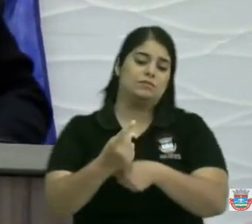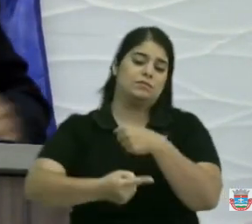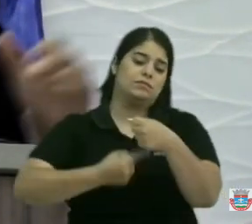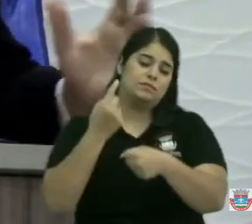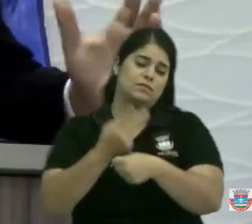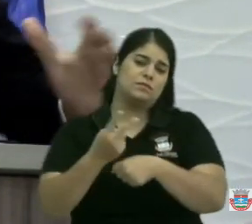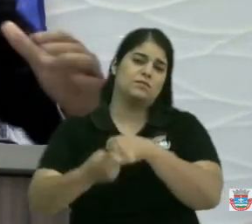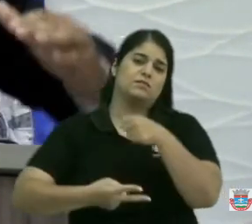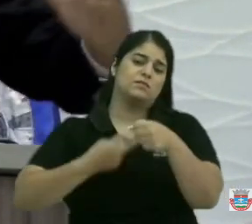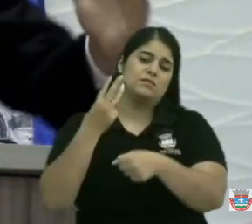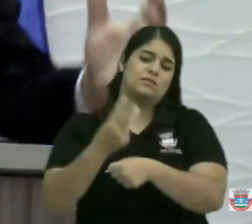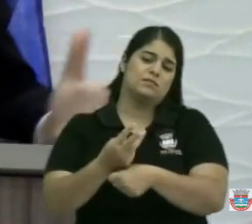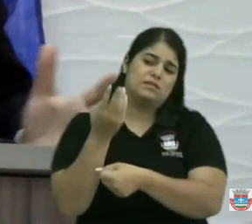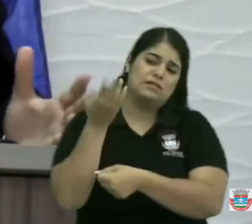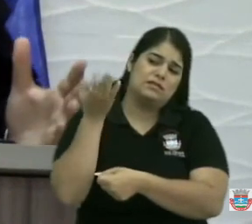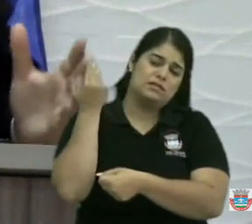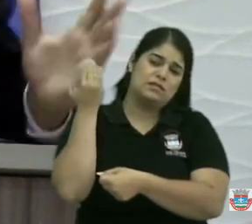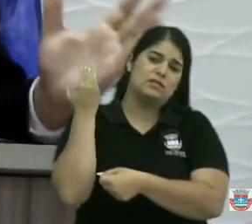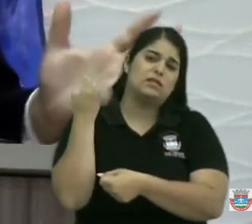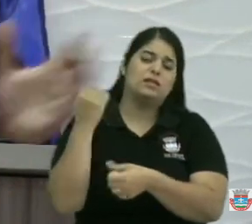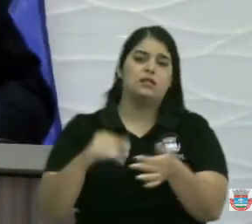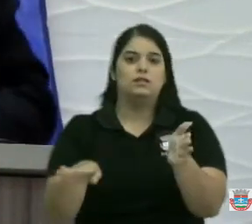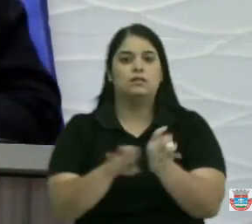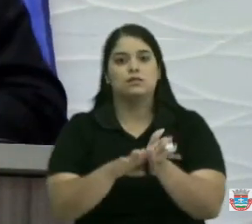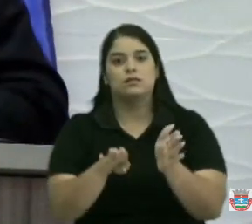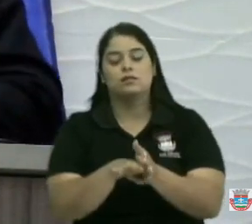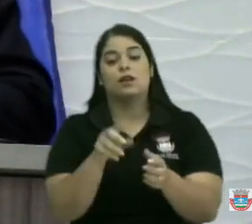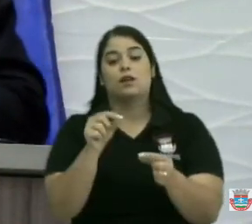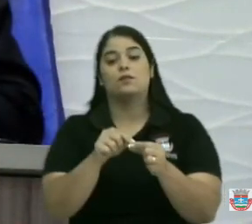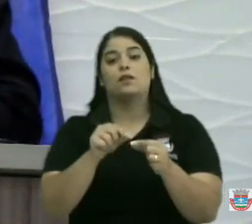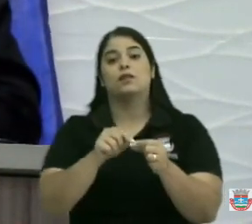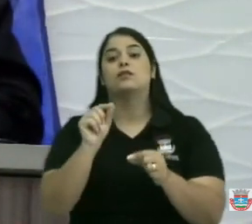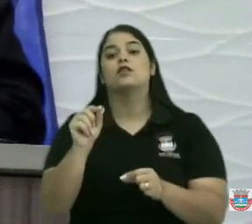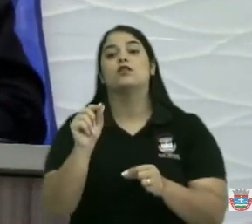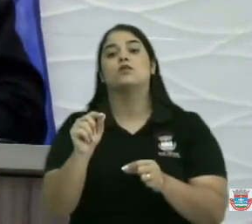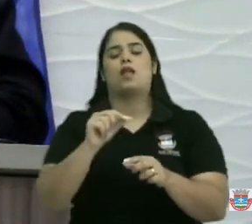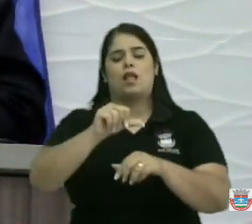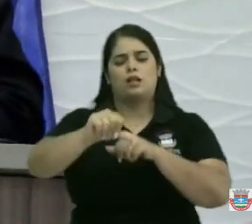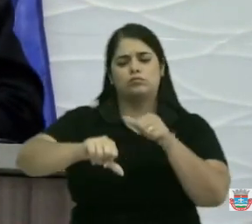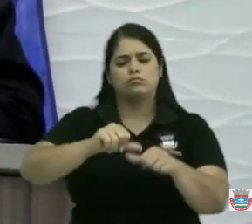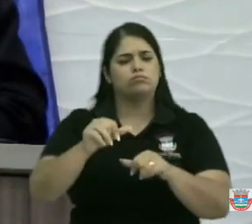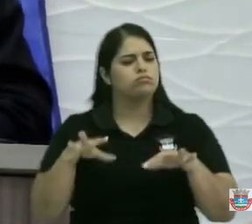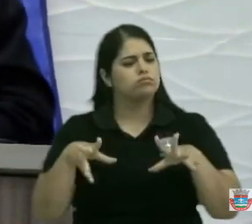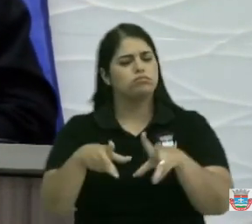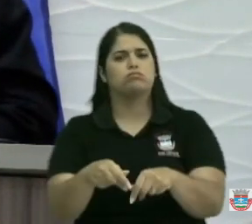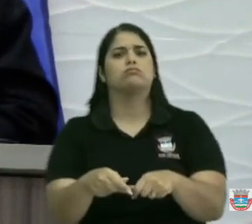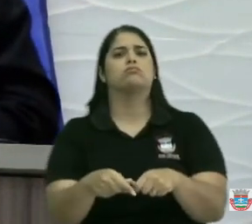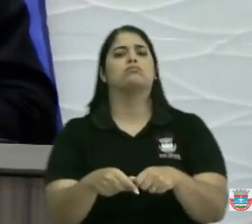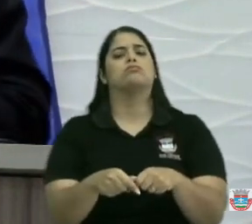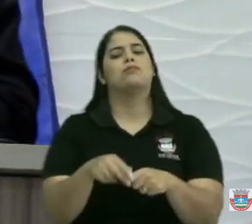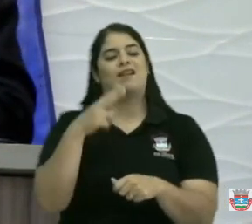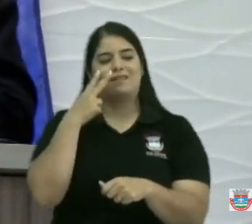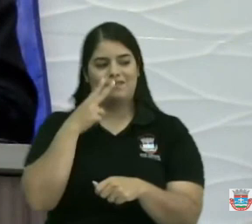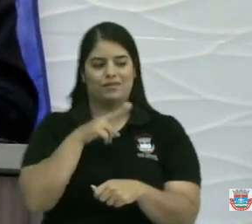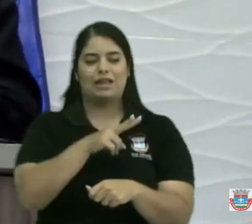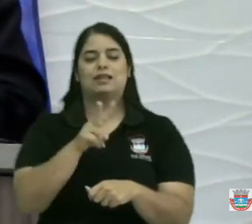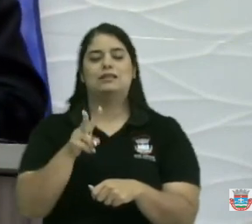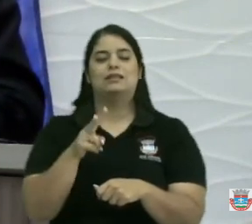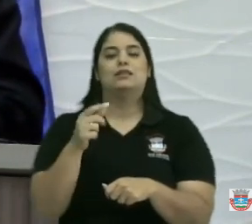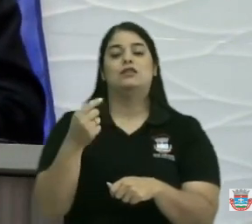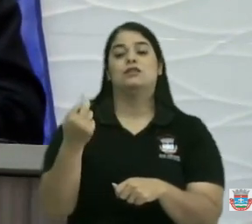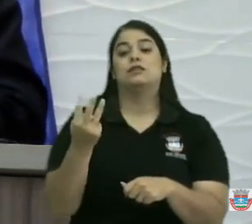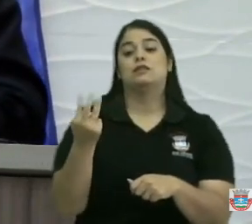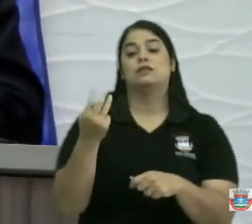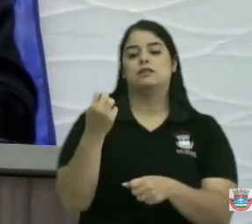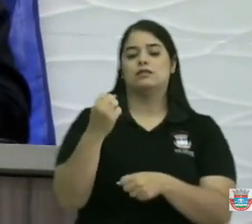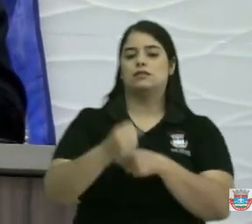que diz que chega que era para fazer as coisas as mudanças a gente está vendo aí as mudanças três anos e